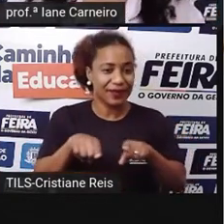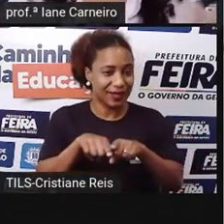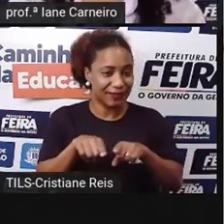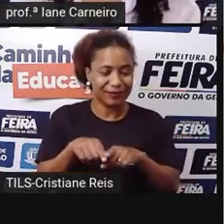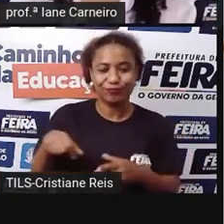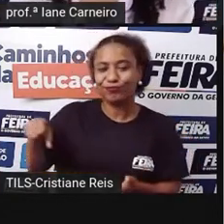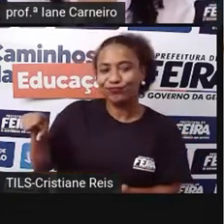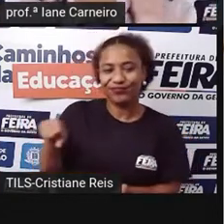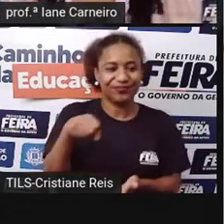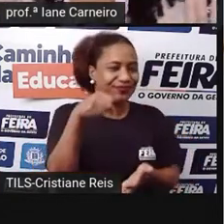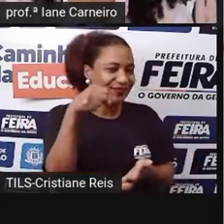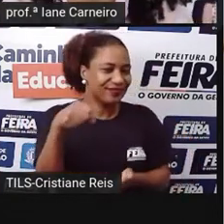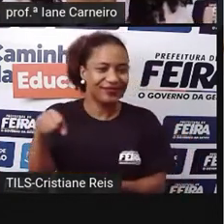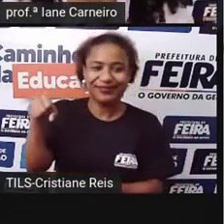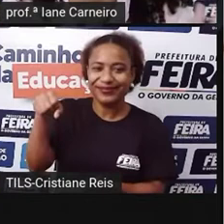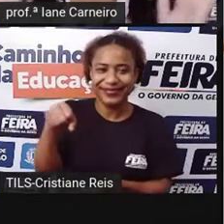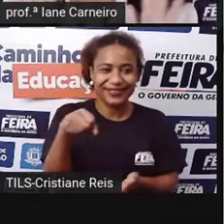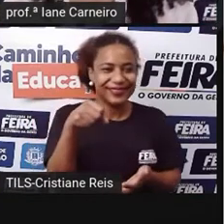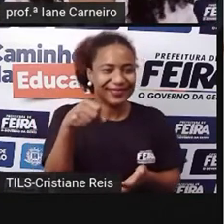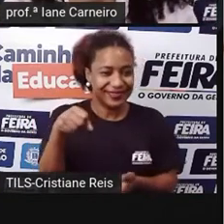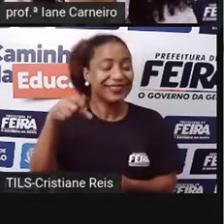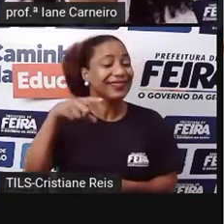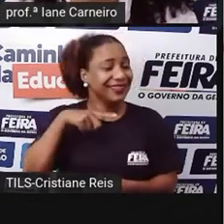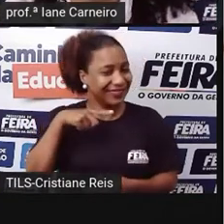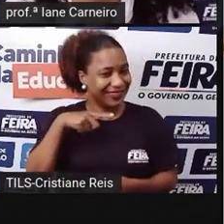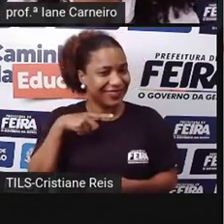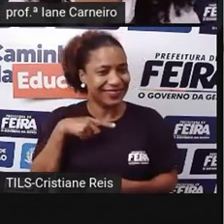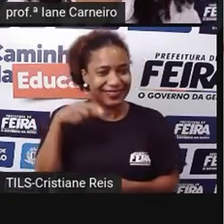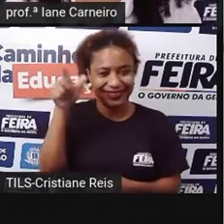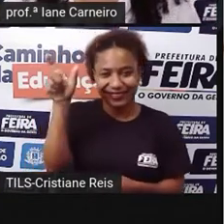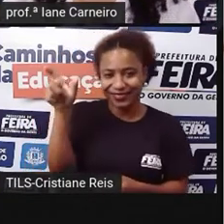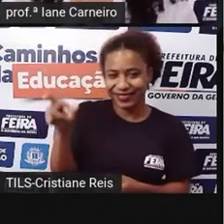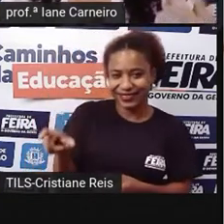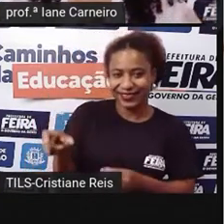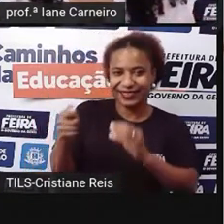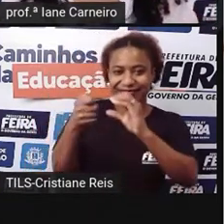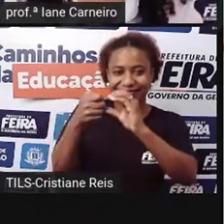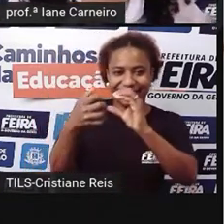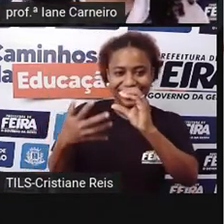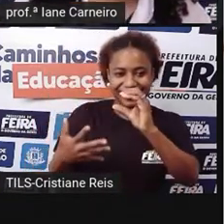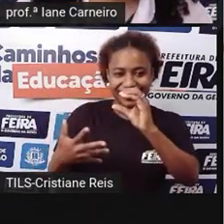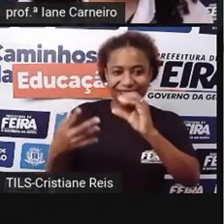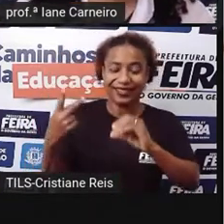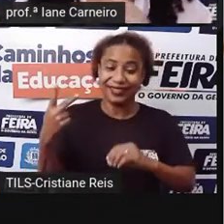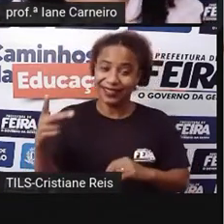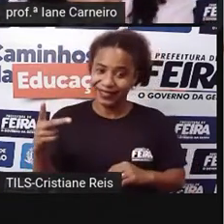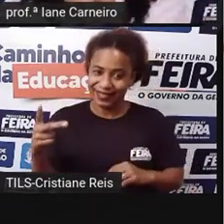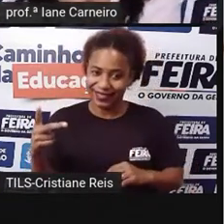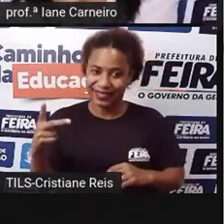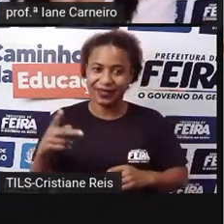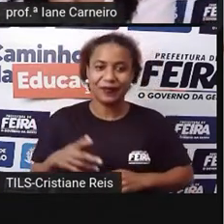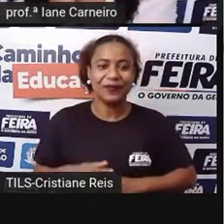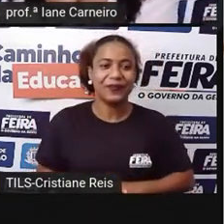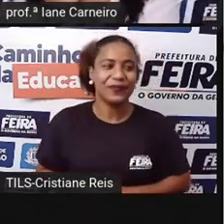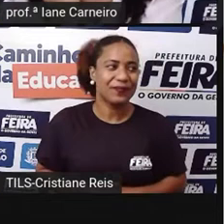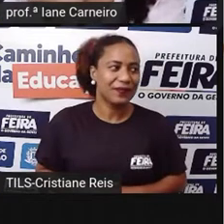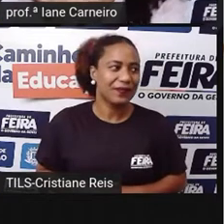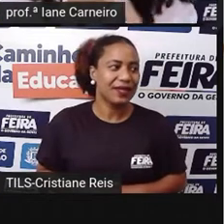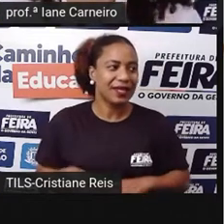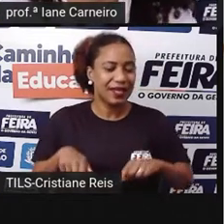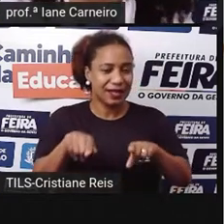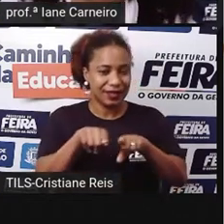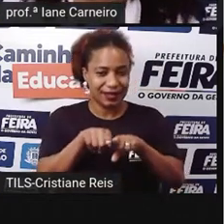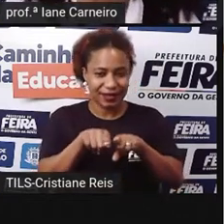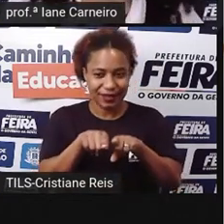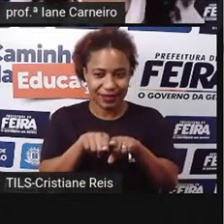na mão, é a marca registrada da Chapeuzinho. Além disso, na história dela, a gente vê também a presença